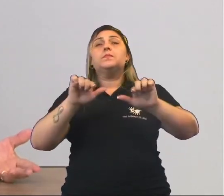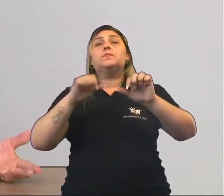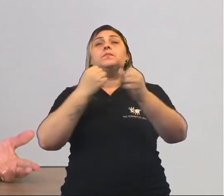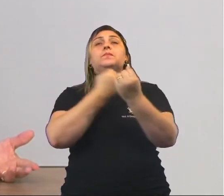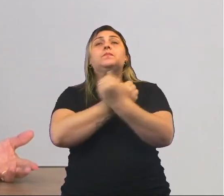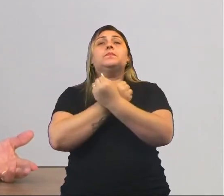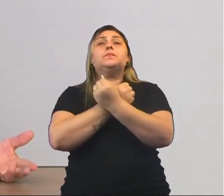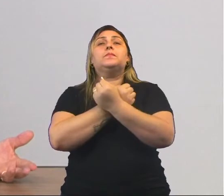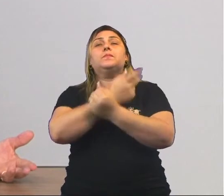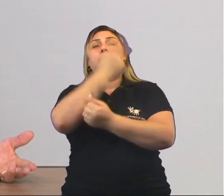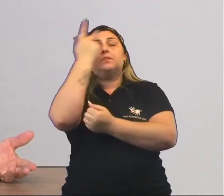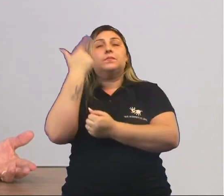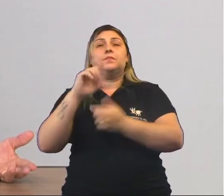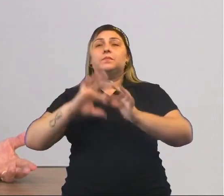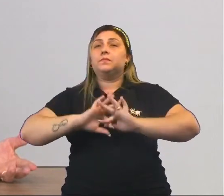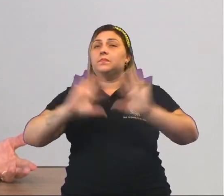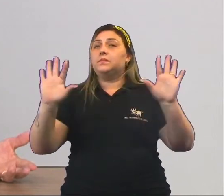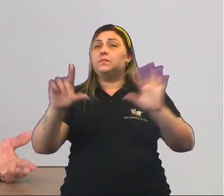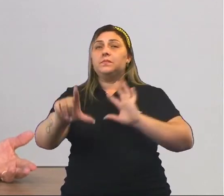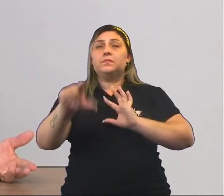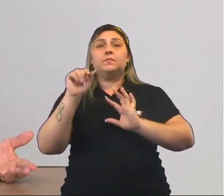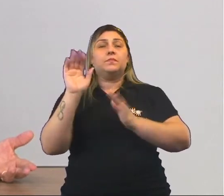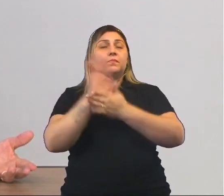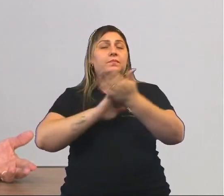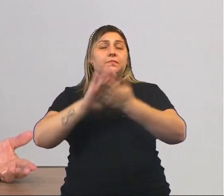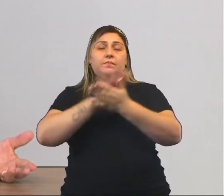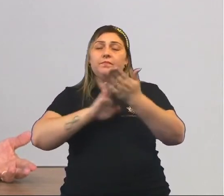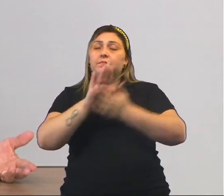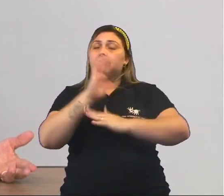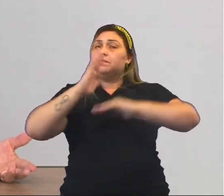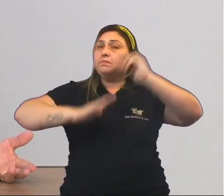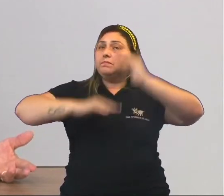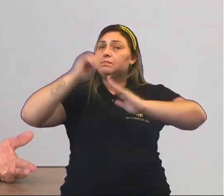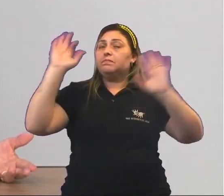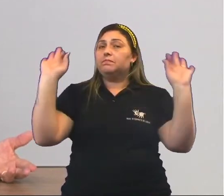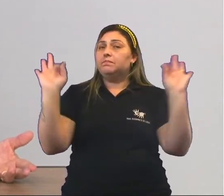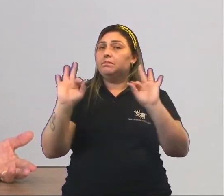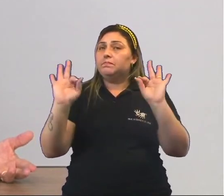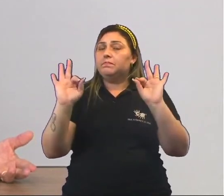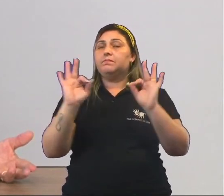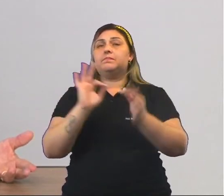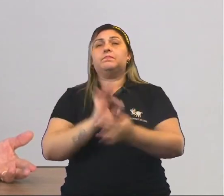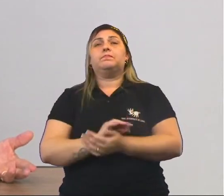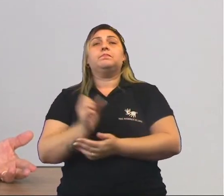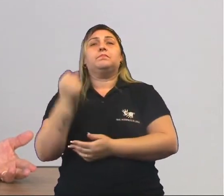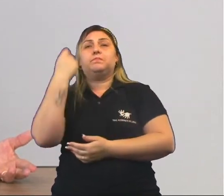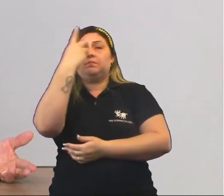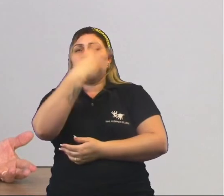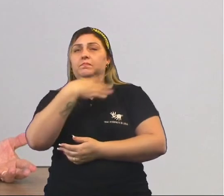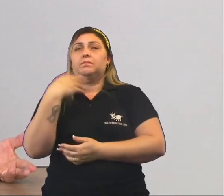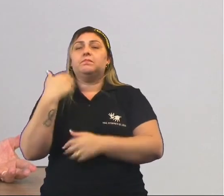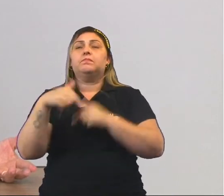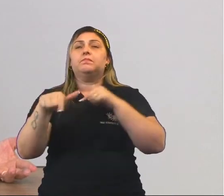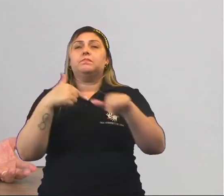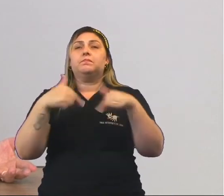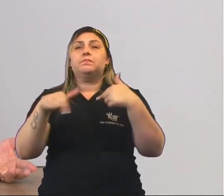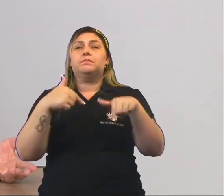escravo, a pessoa não tem liberdade de escolha. Ela não escolhe a sua função, a atividade, quantas horas ela passar